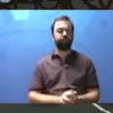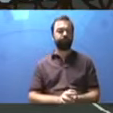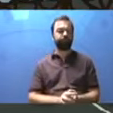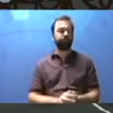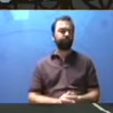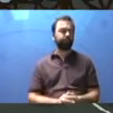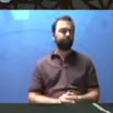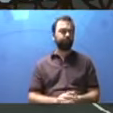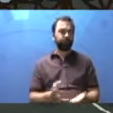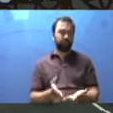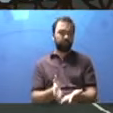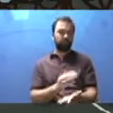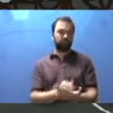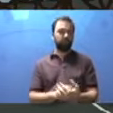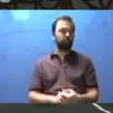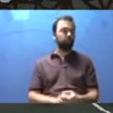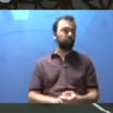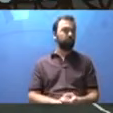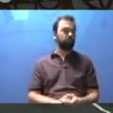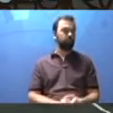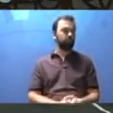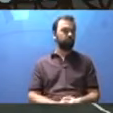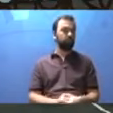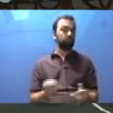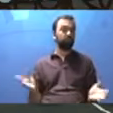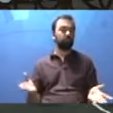Página 134. Passa aí na sua postila.